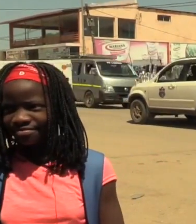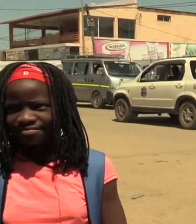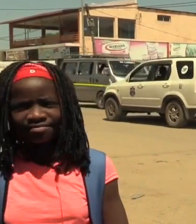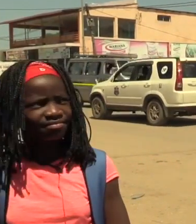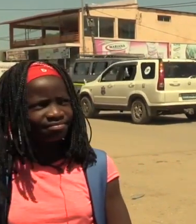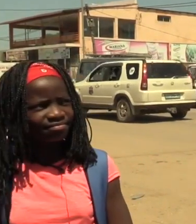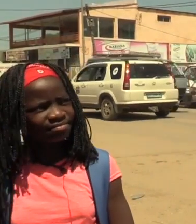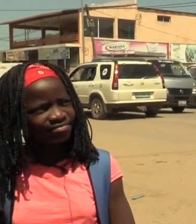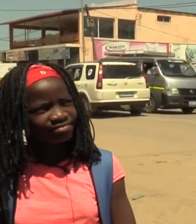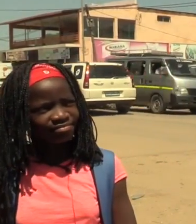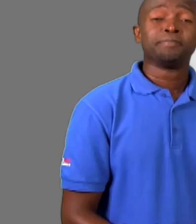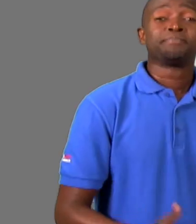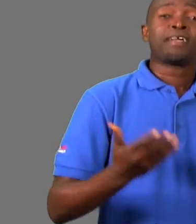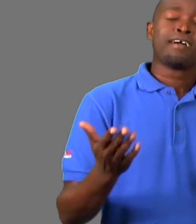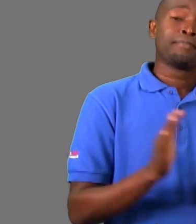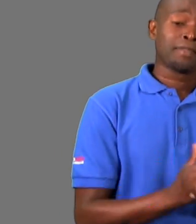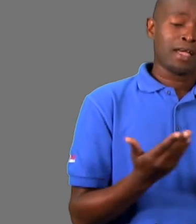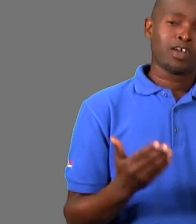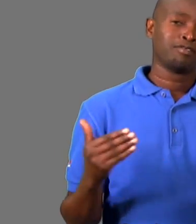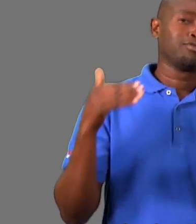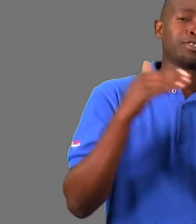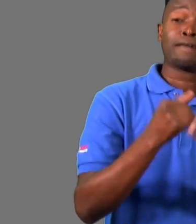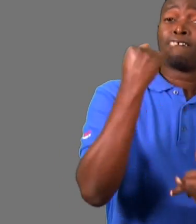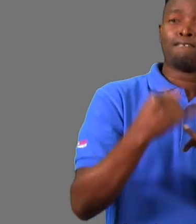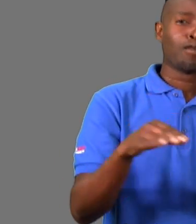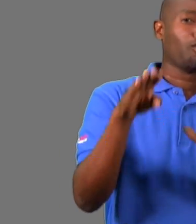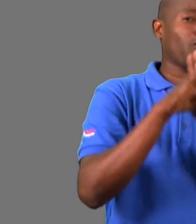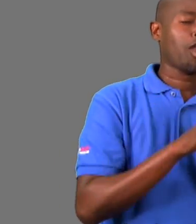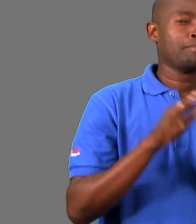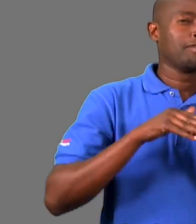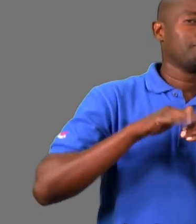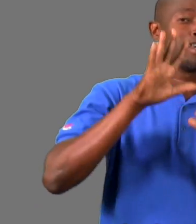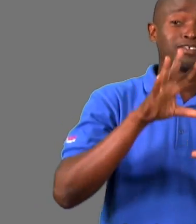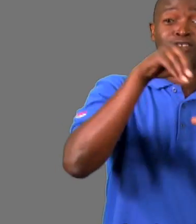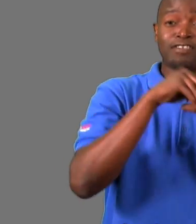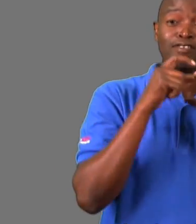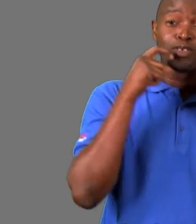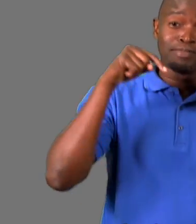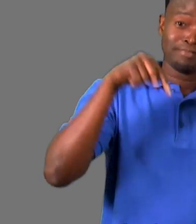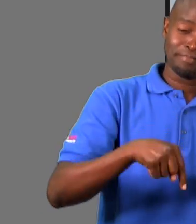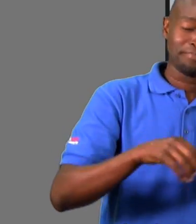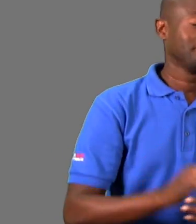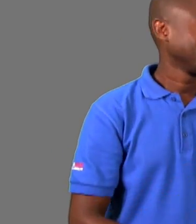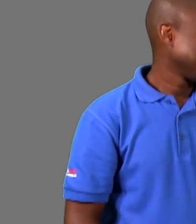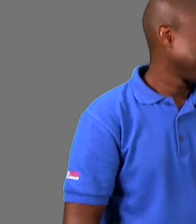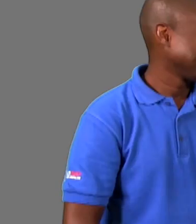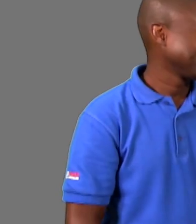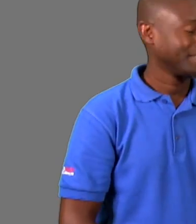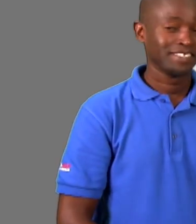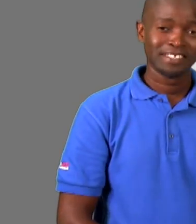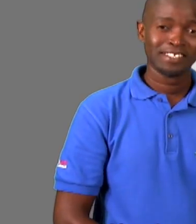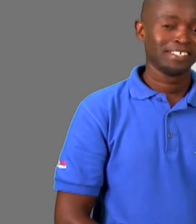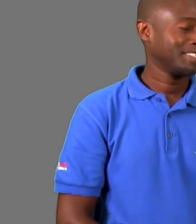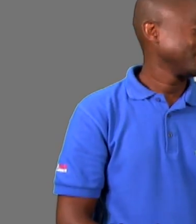até o próximo programa. Assim, chega ao fim mais uma edição do programa mais inclusivo do